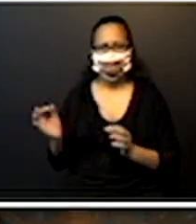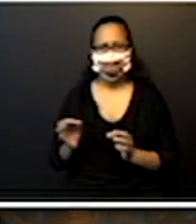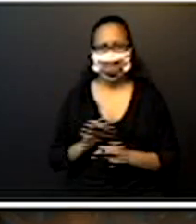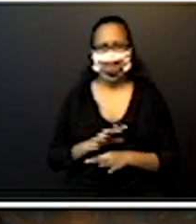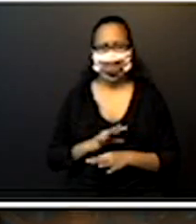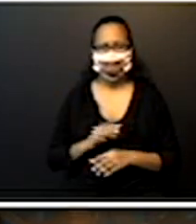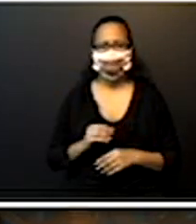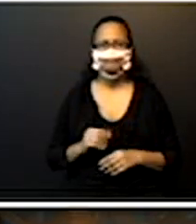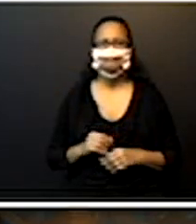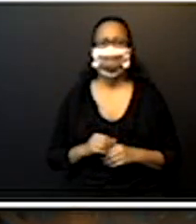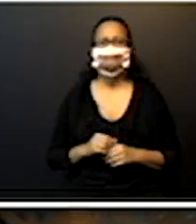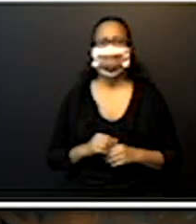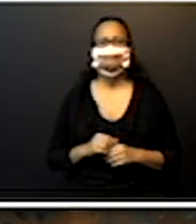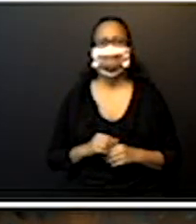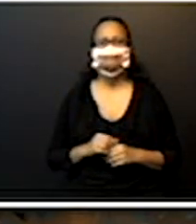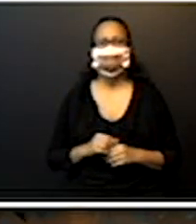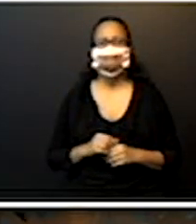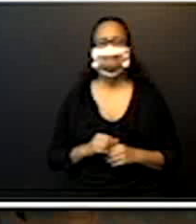Tranquilo?